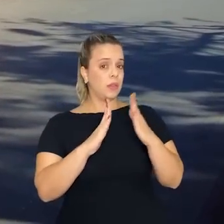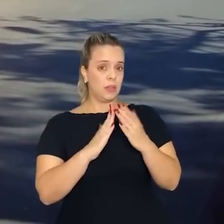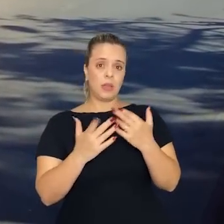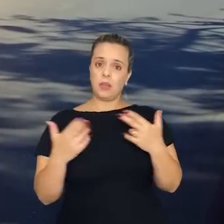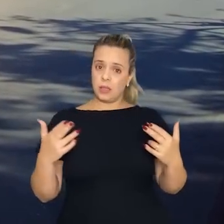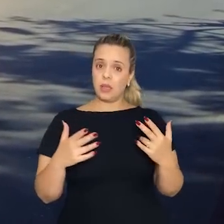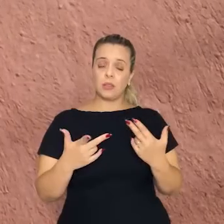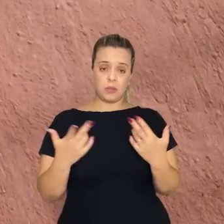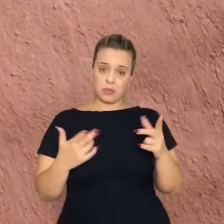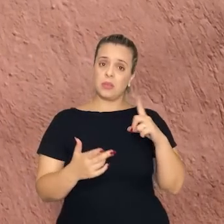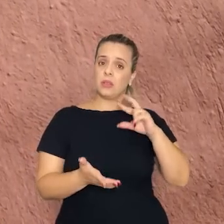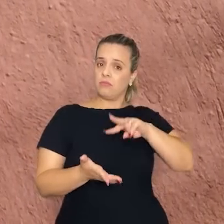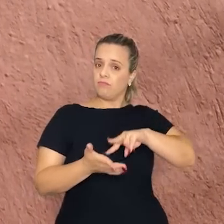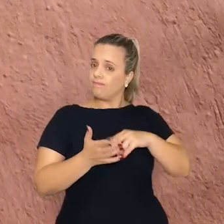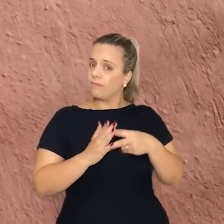significativo.